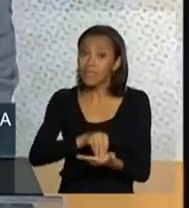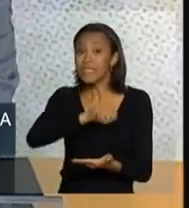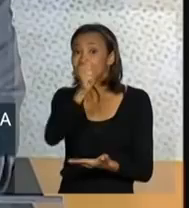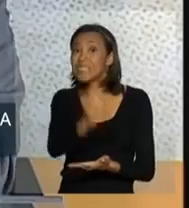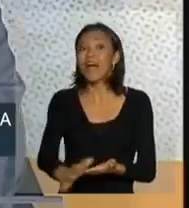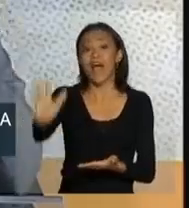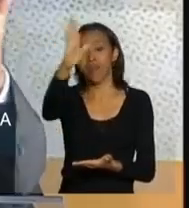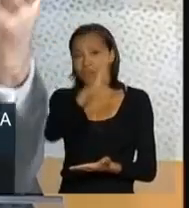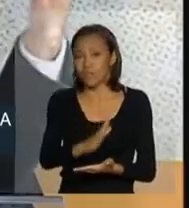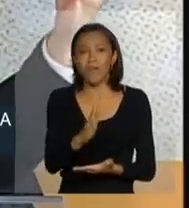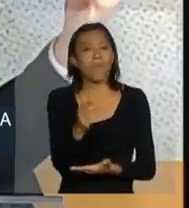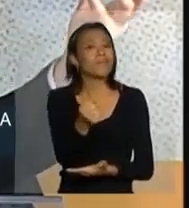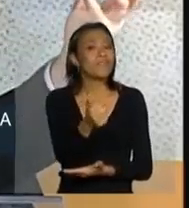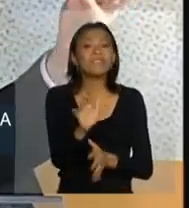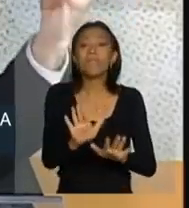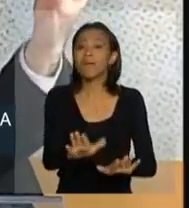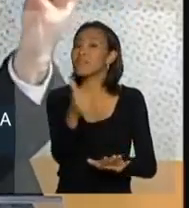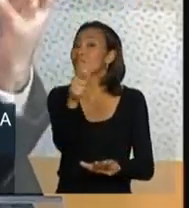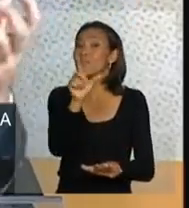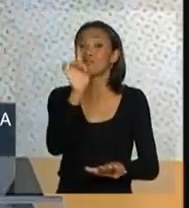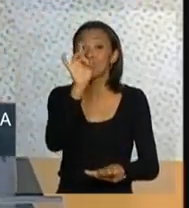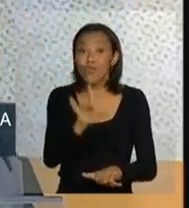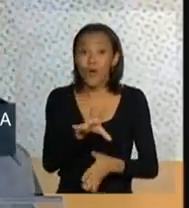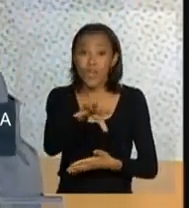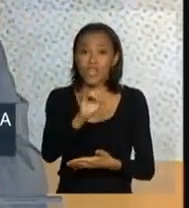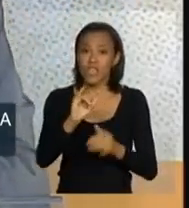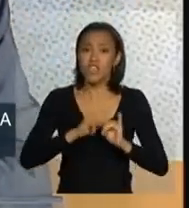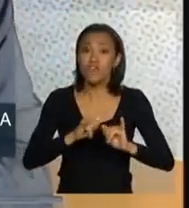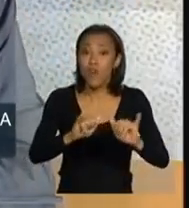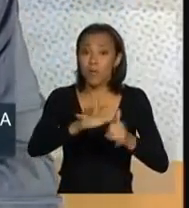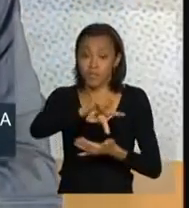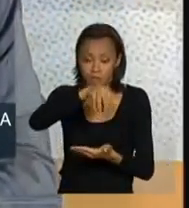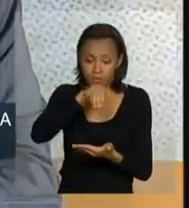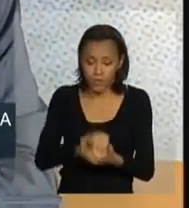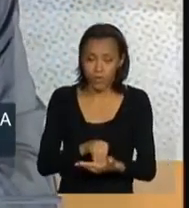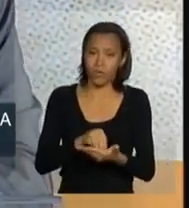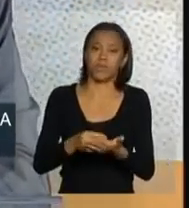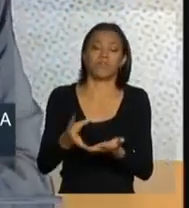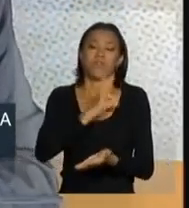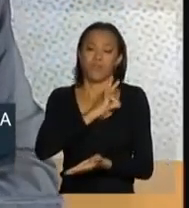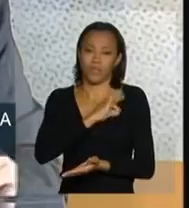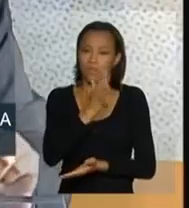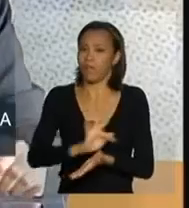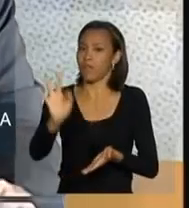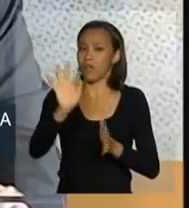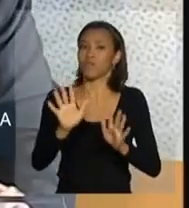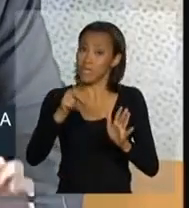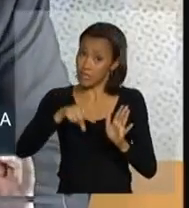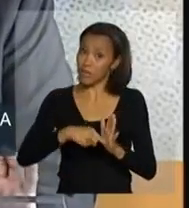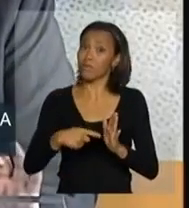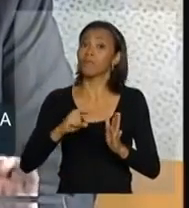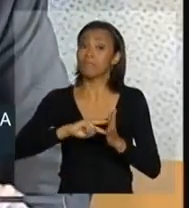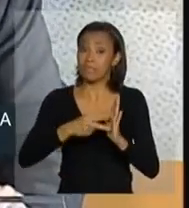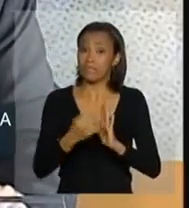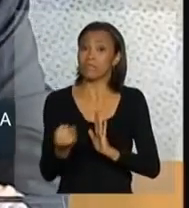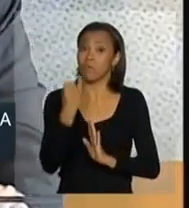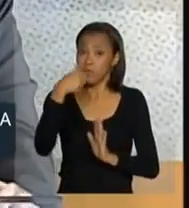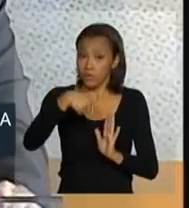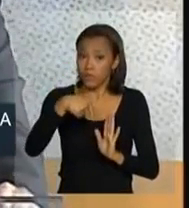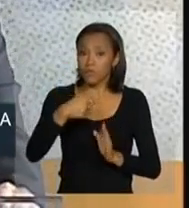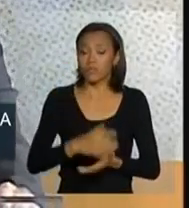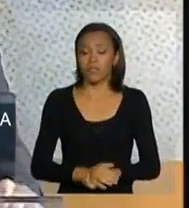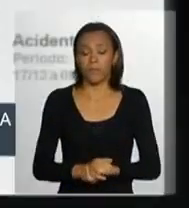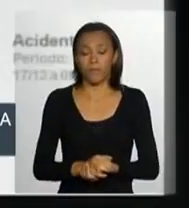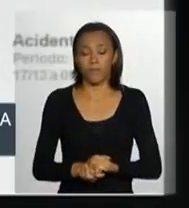isso nós não temos. Então, portanto, os dados que temos são da Polícia Rodoviária Federal e que são muito significativos. Vejam. Em número absoluto,